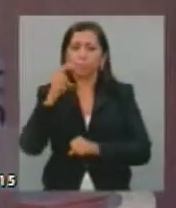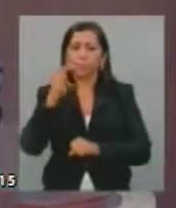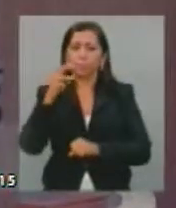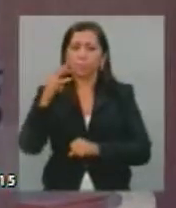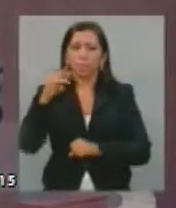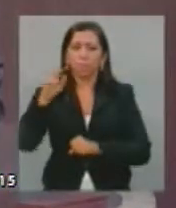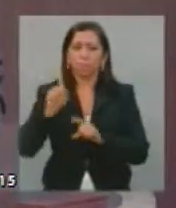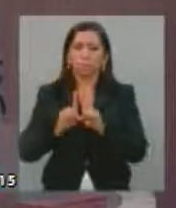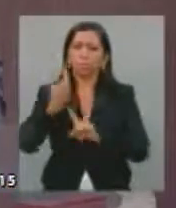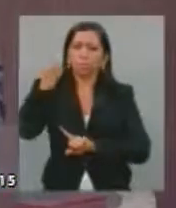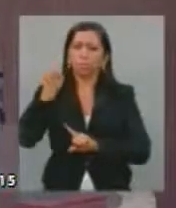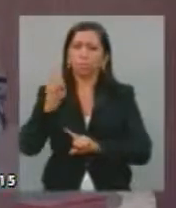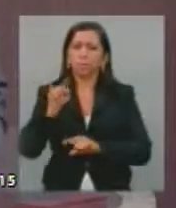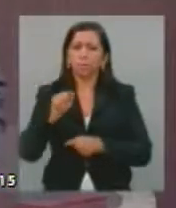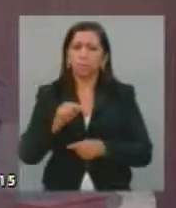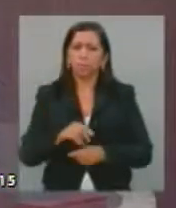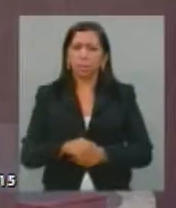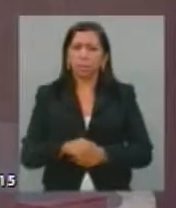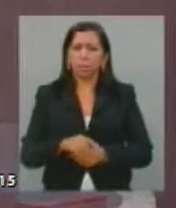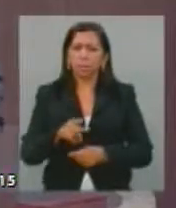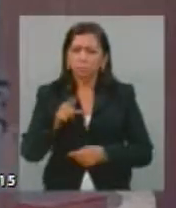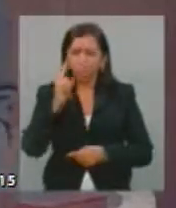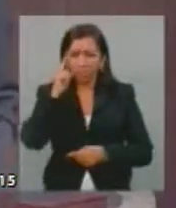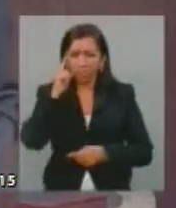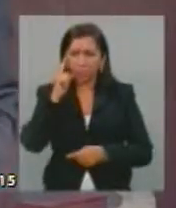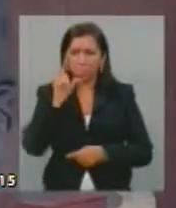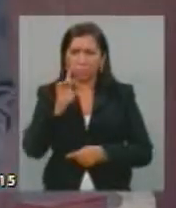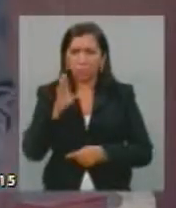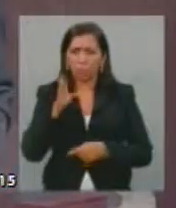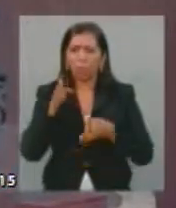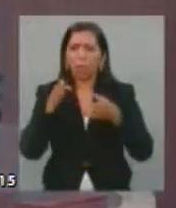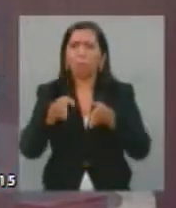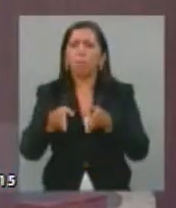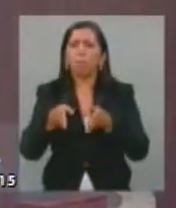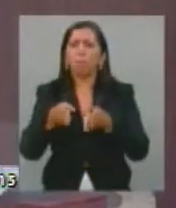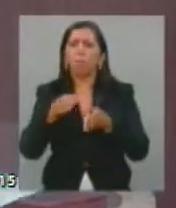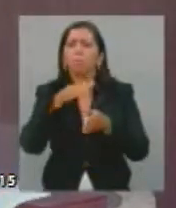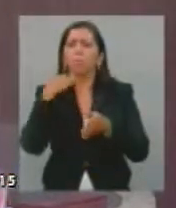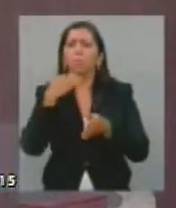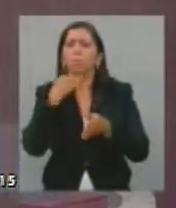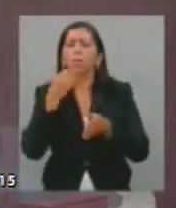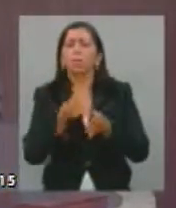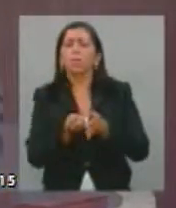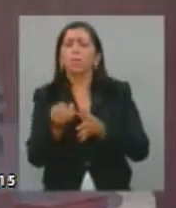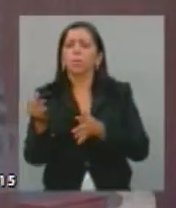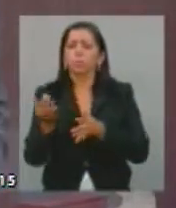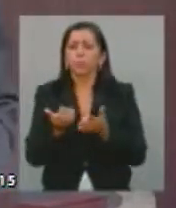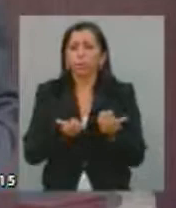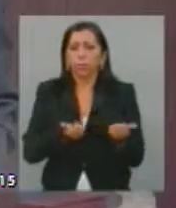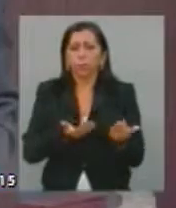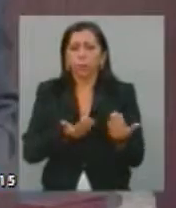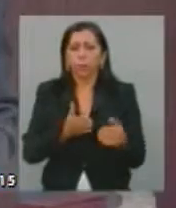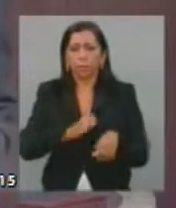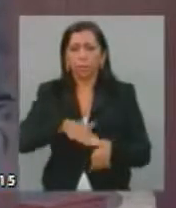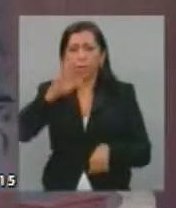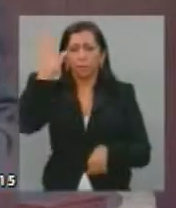assassinatos, eles não são indistintos. Morrem, sobretudo, os jovens,